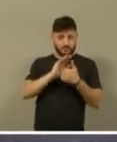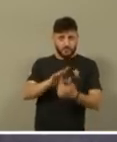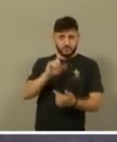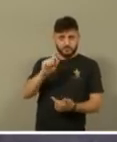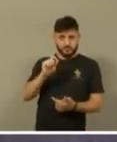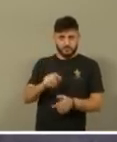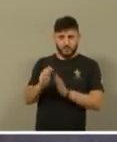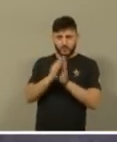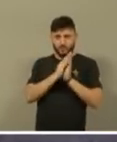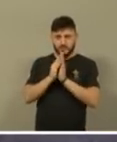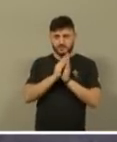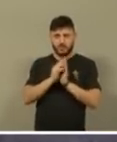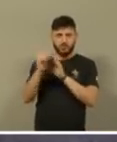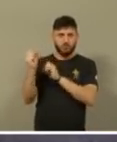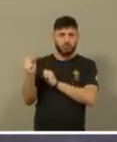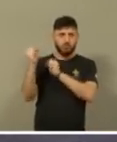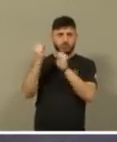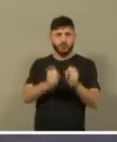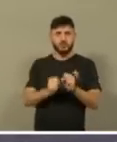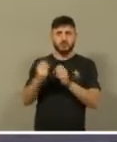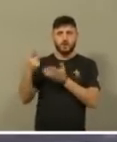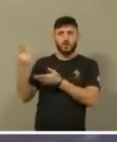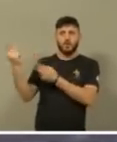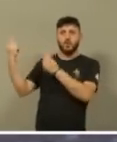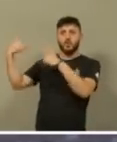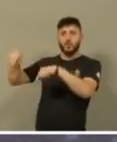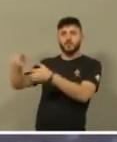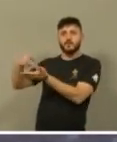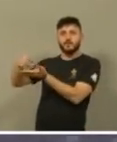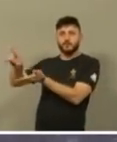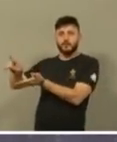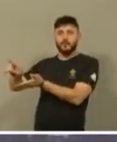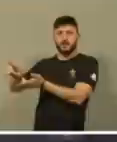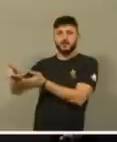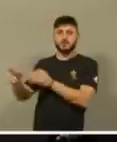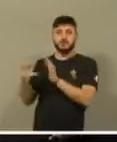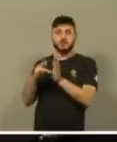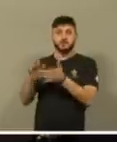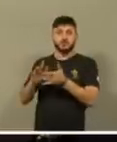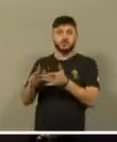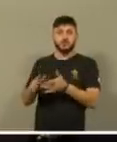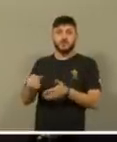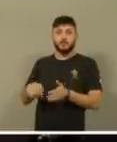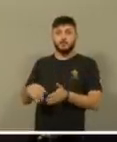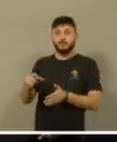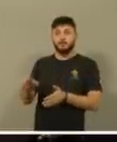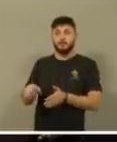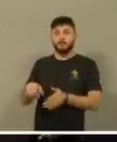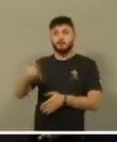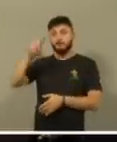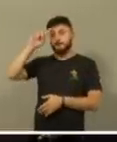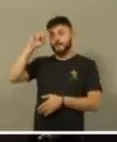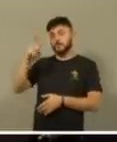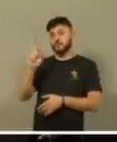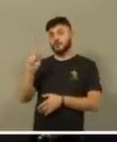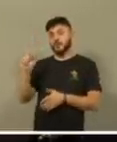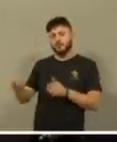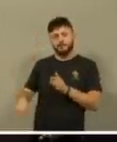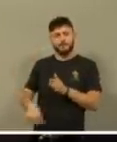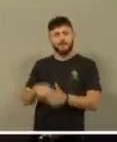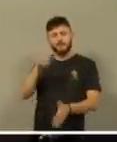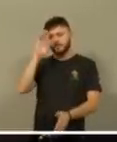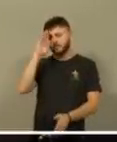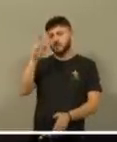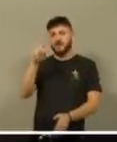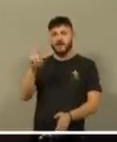inimigos, entre os meios que Jesus recomendou, a primeira da lista está a oração, São João